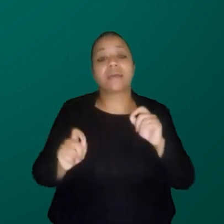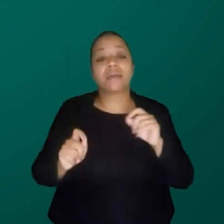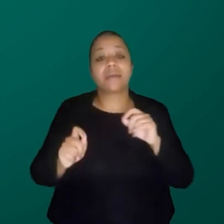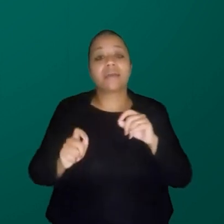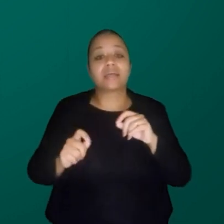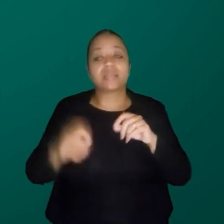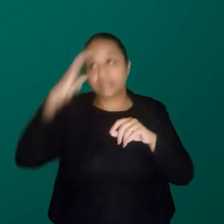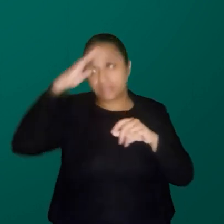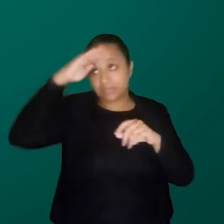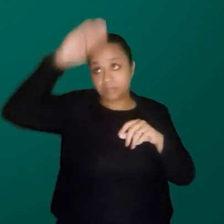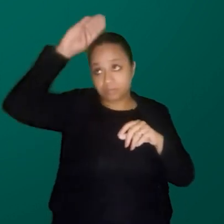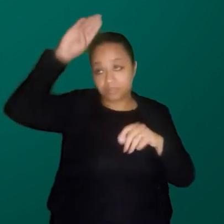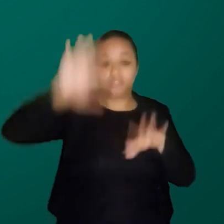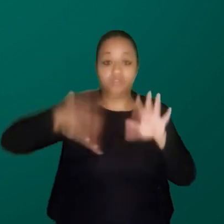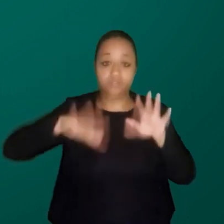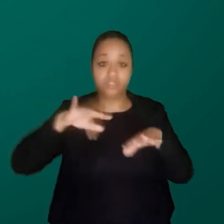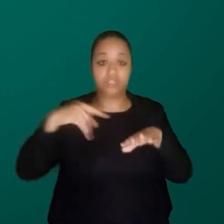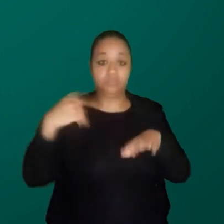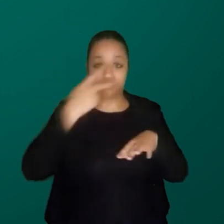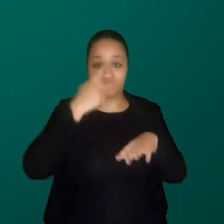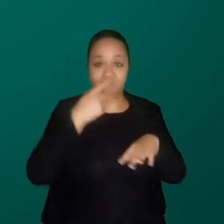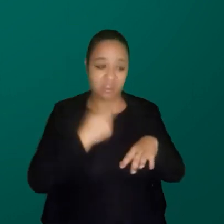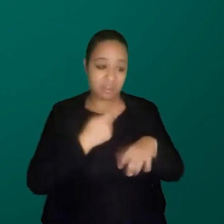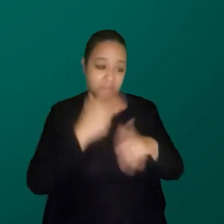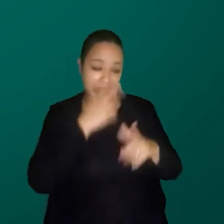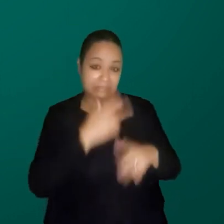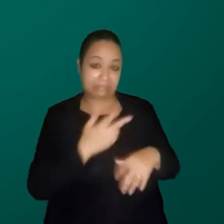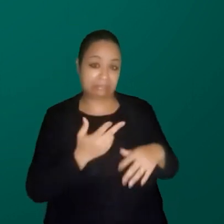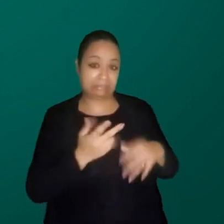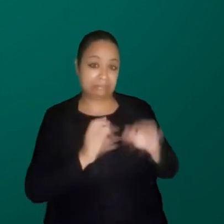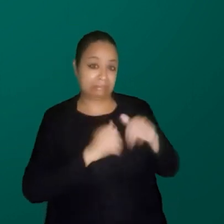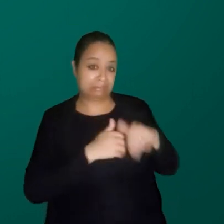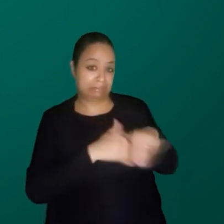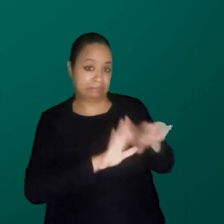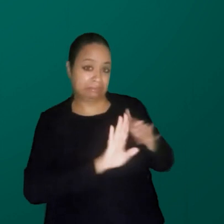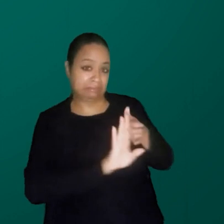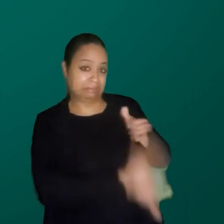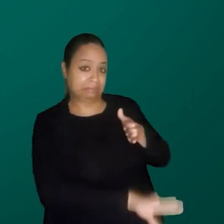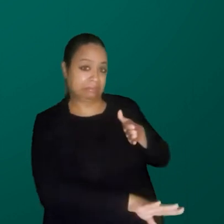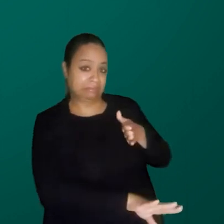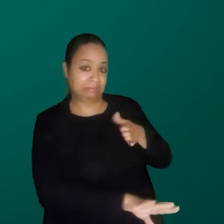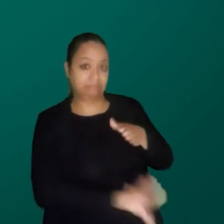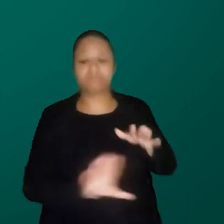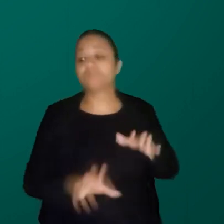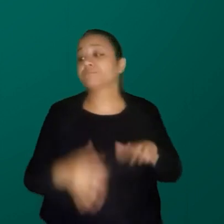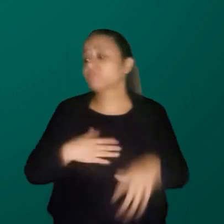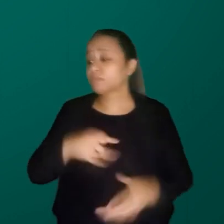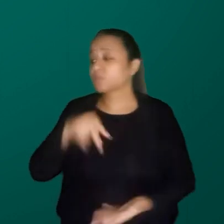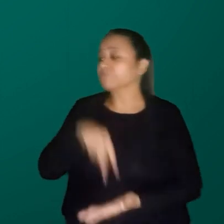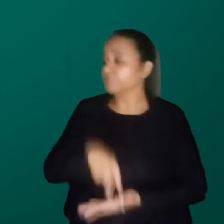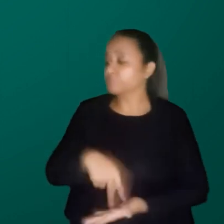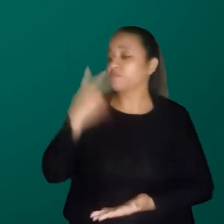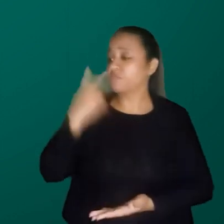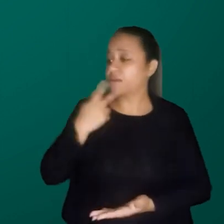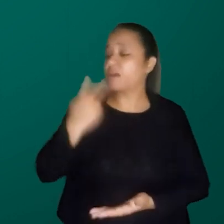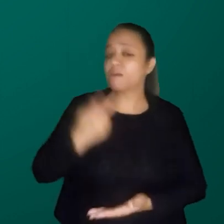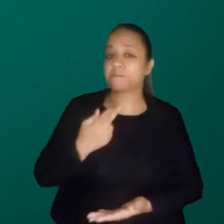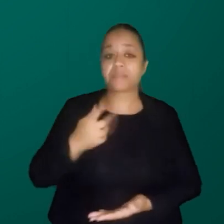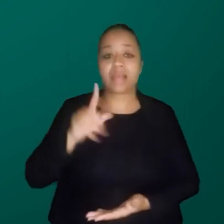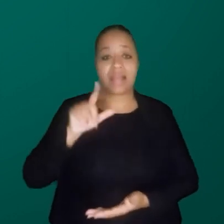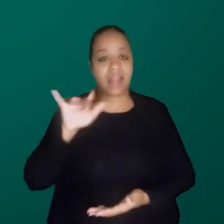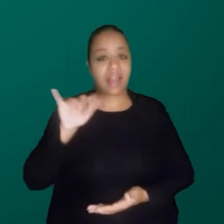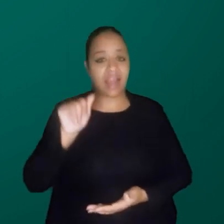na academia, muitas vezes, a gente é visto como esse lixo. E a Lélia Gonzalez fala, e o lixo vai falar, e numa boa. Então, acho que é o